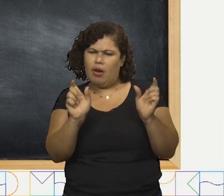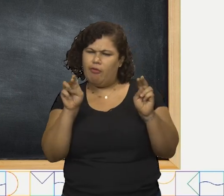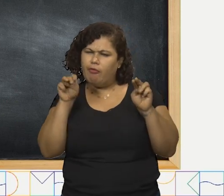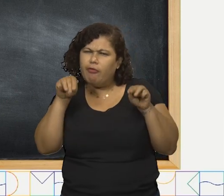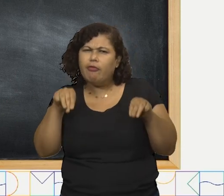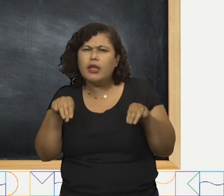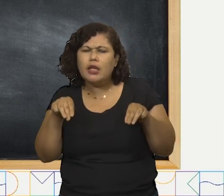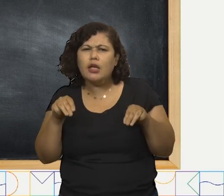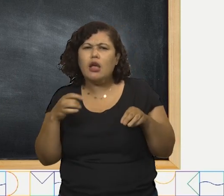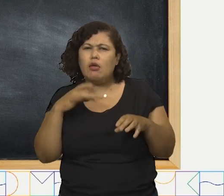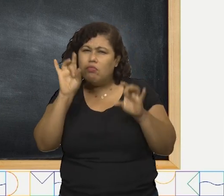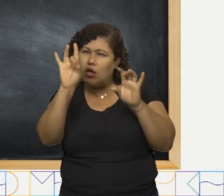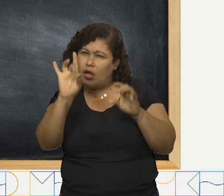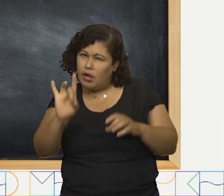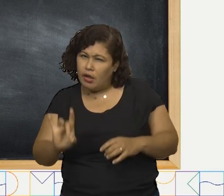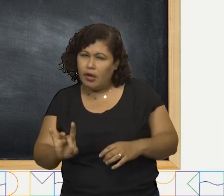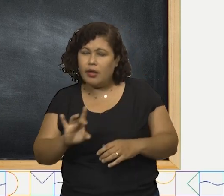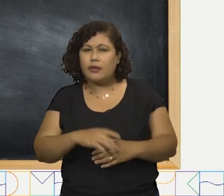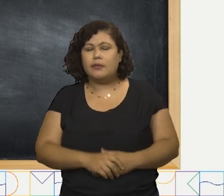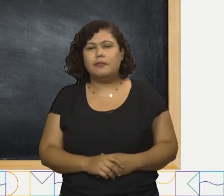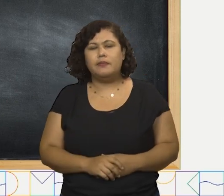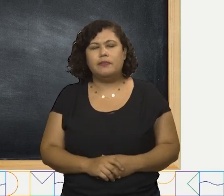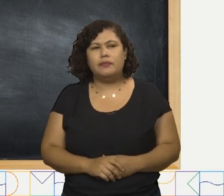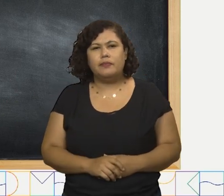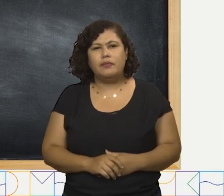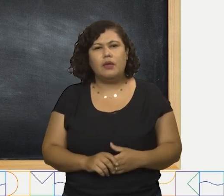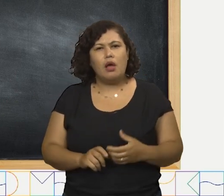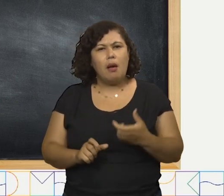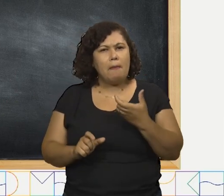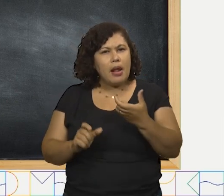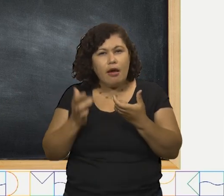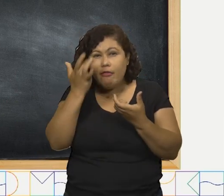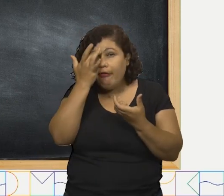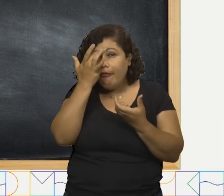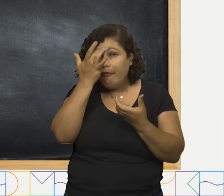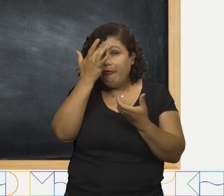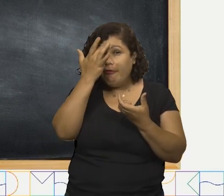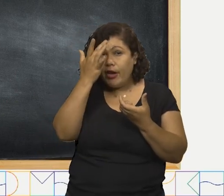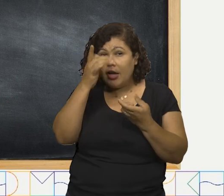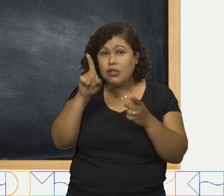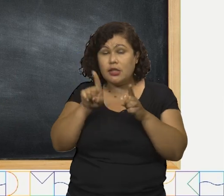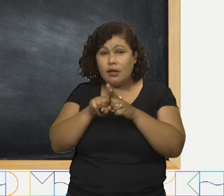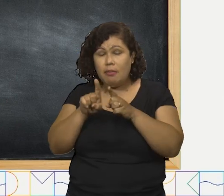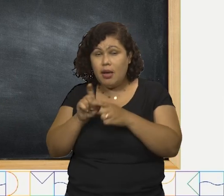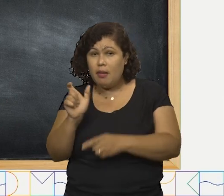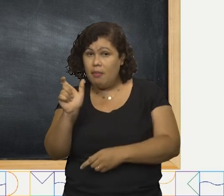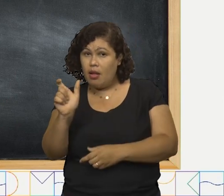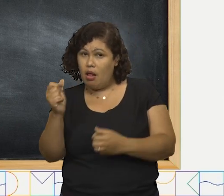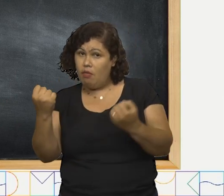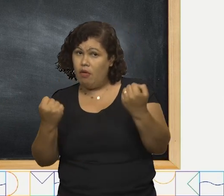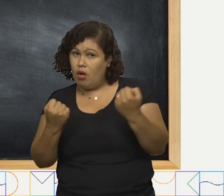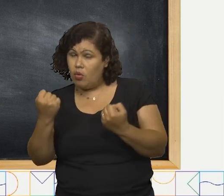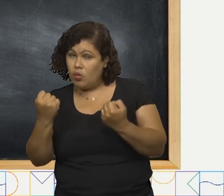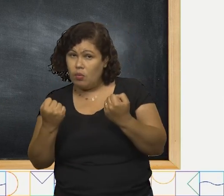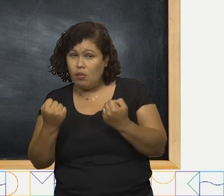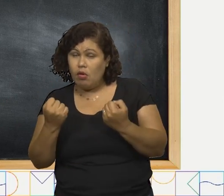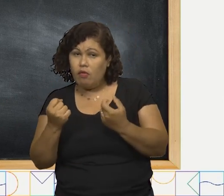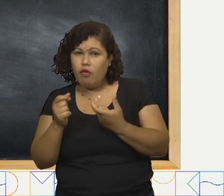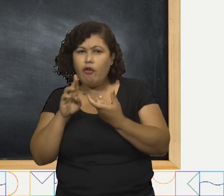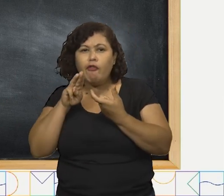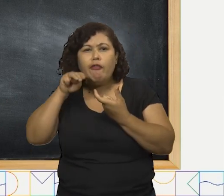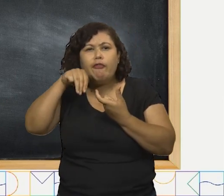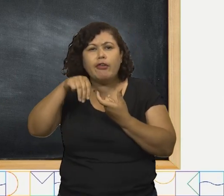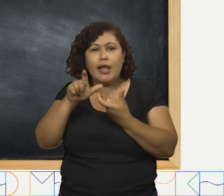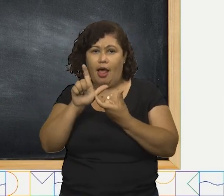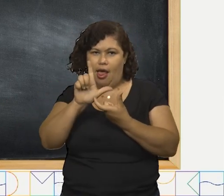por uma. As palavras fácil e automóvel terminam com